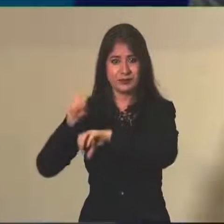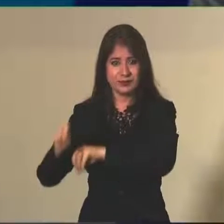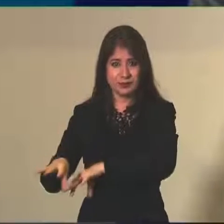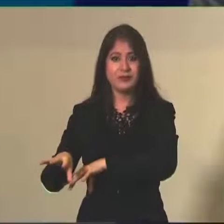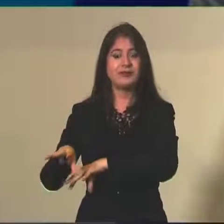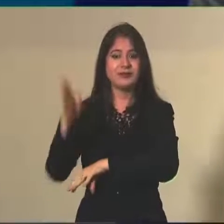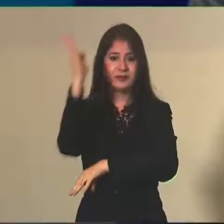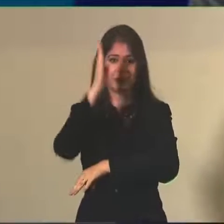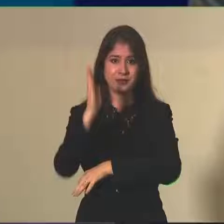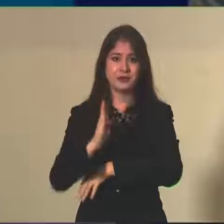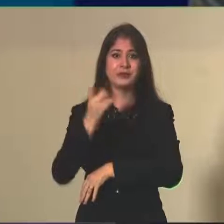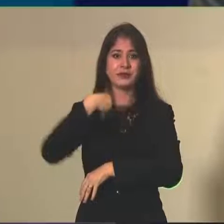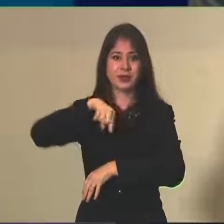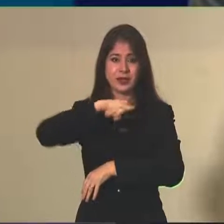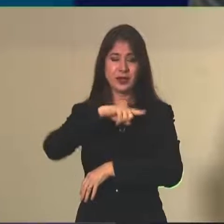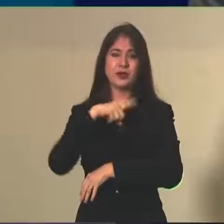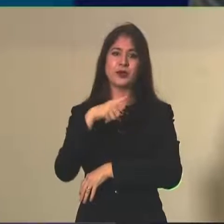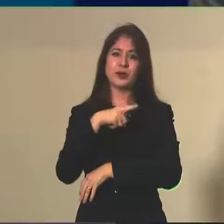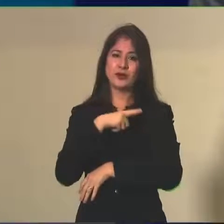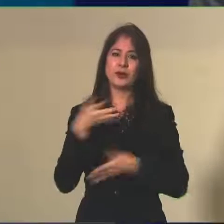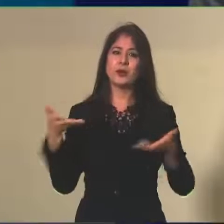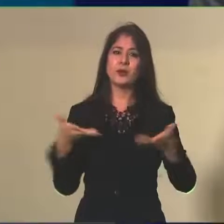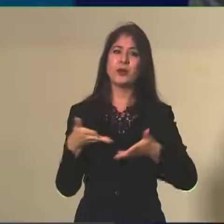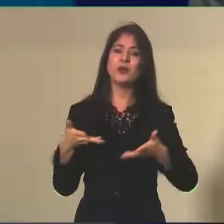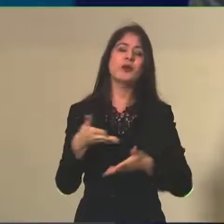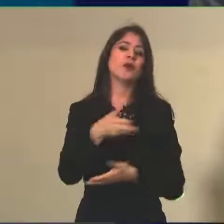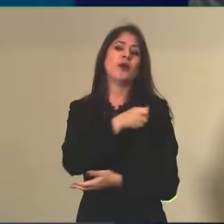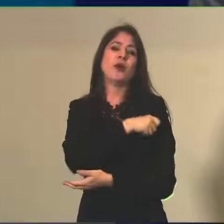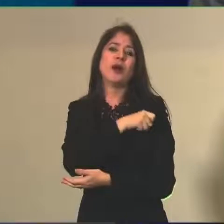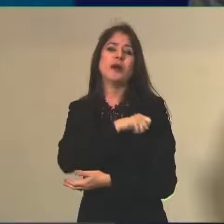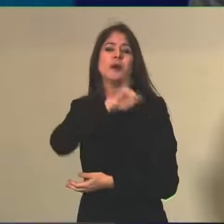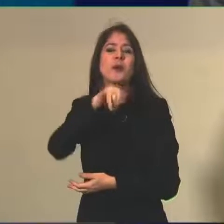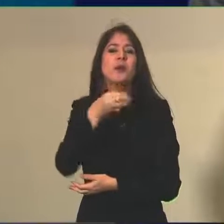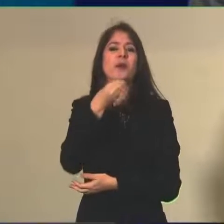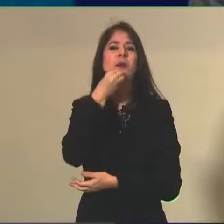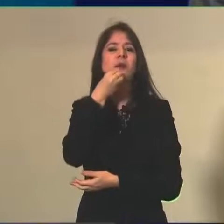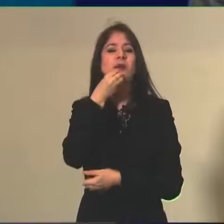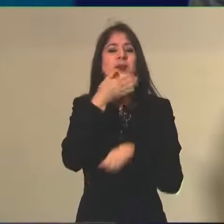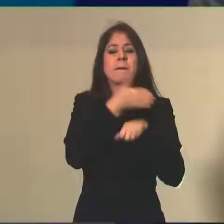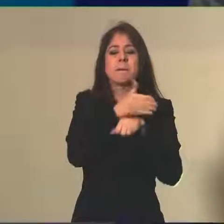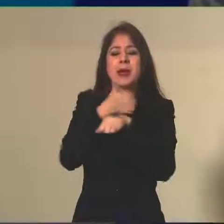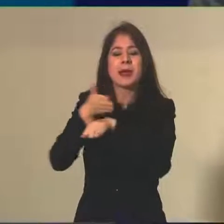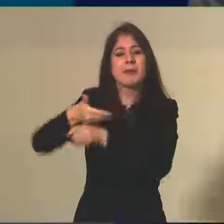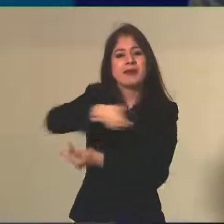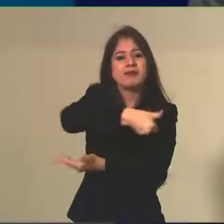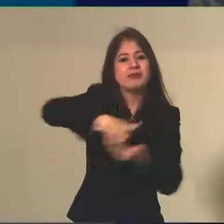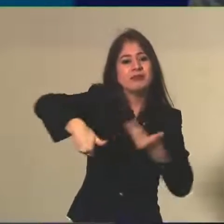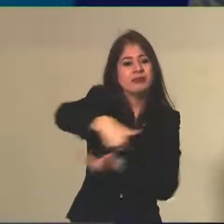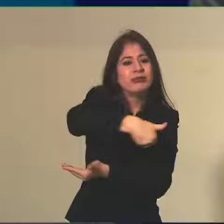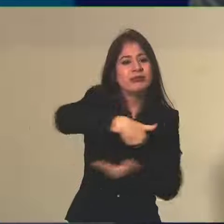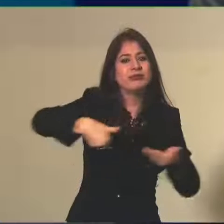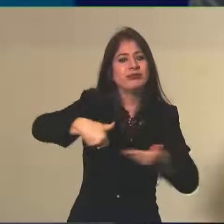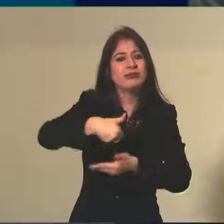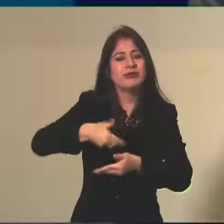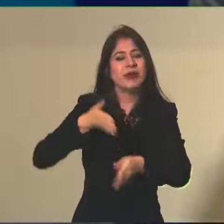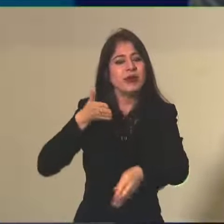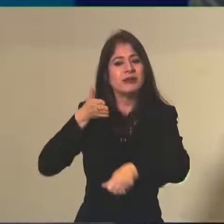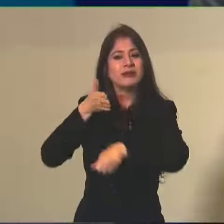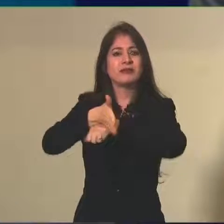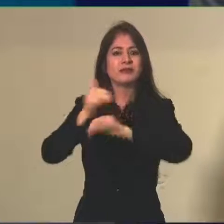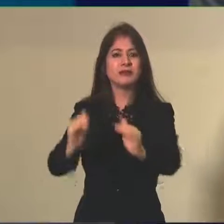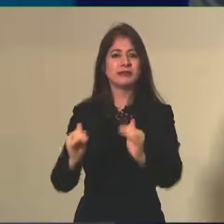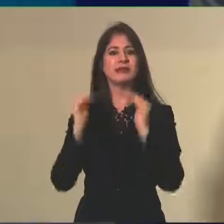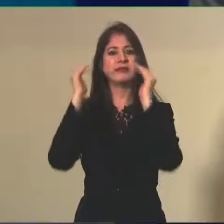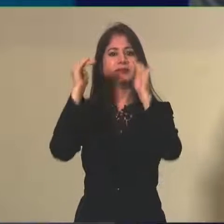essa medida então traz para os alunos da rede pública uma oportunidade de concorrerem entre si para acessar o ensino superior.